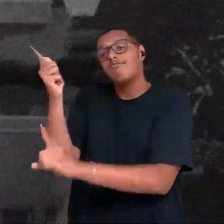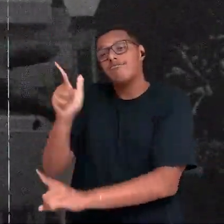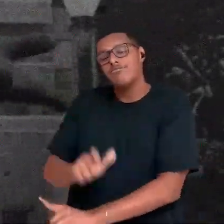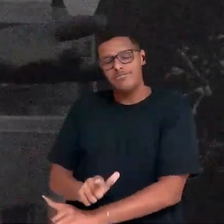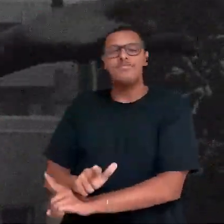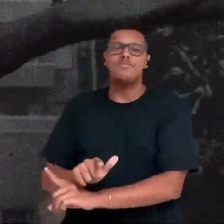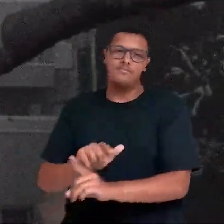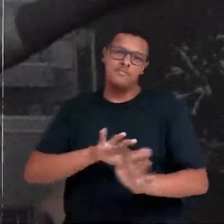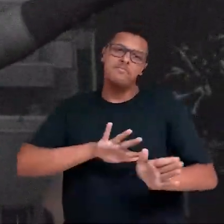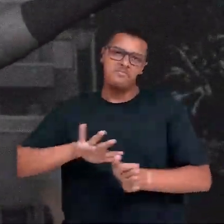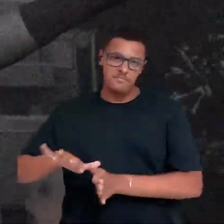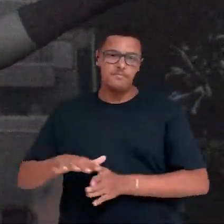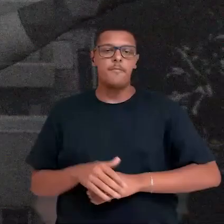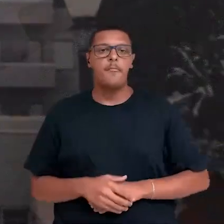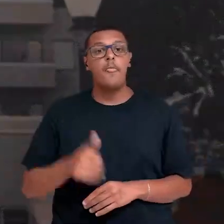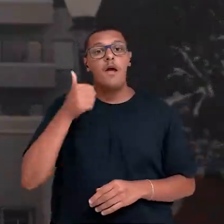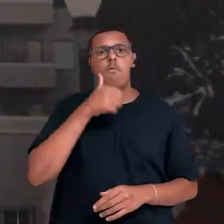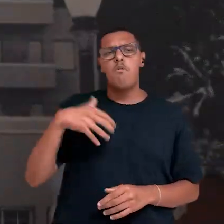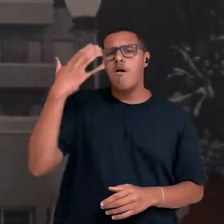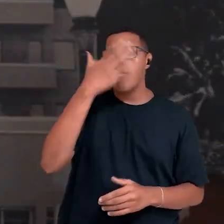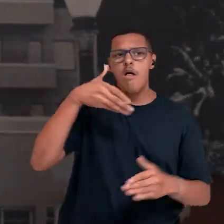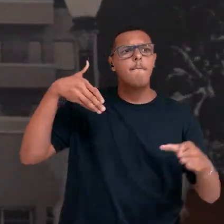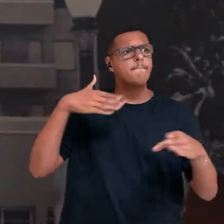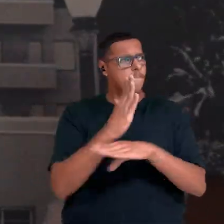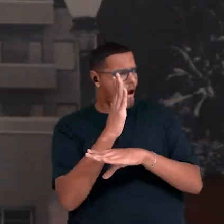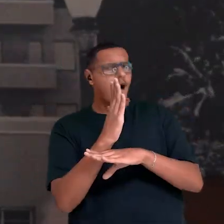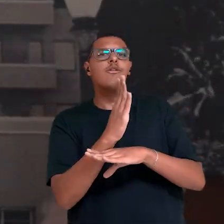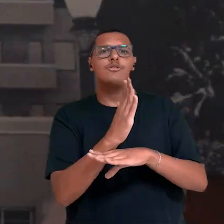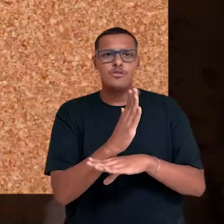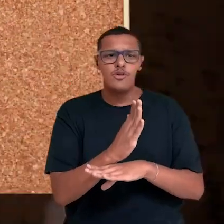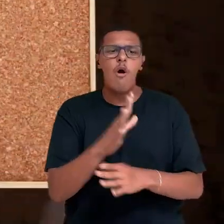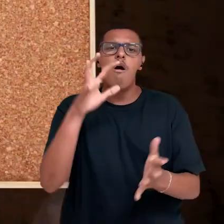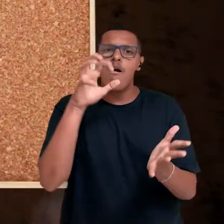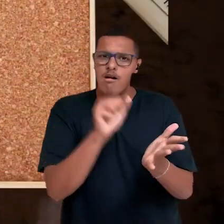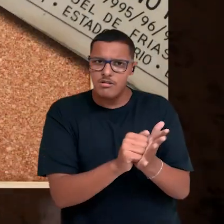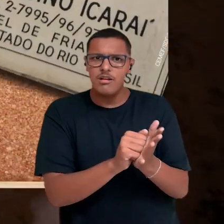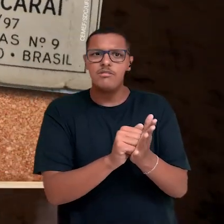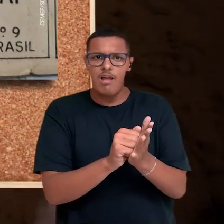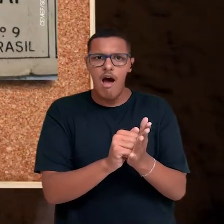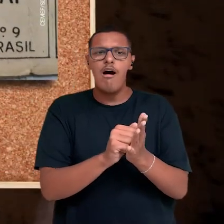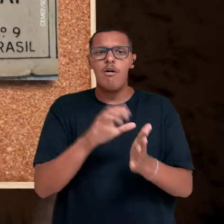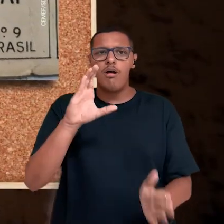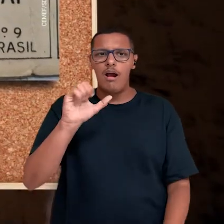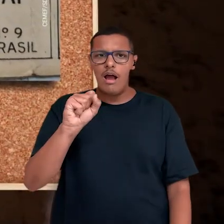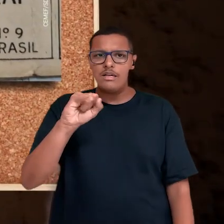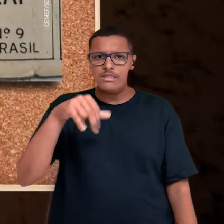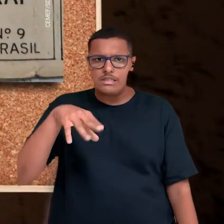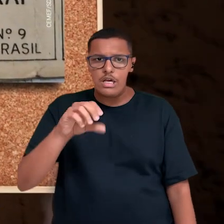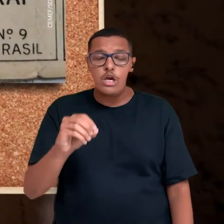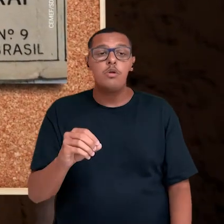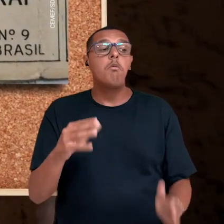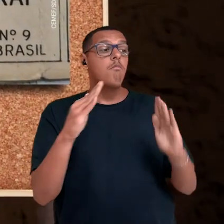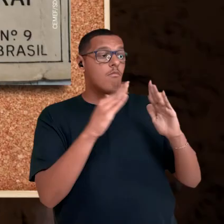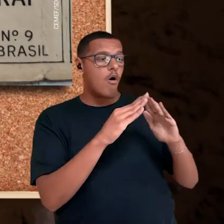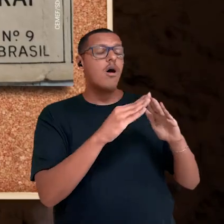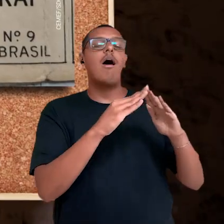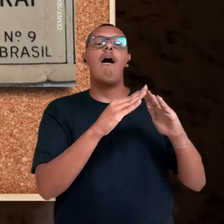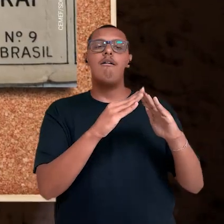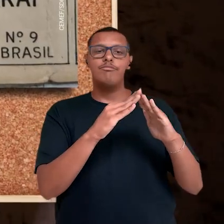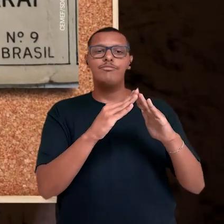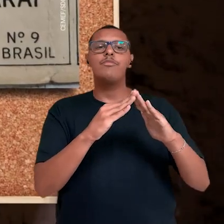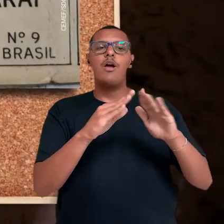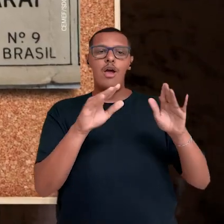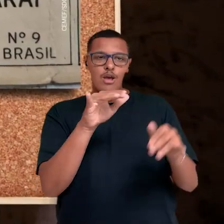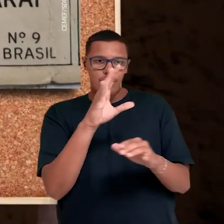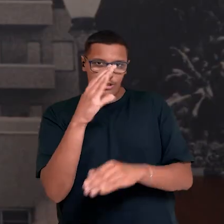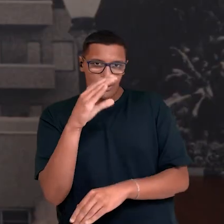Deus quiser. Marlene passou no teste, foi contratada pelo Cassino Icaraí e veio morar em Niterói,